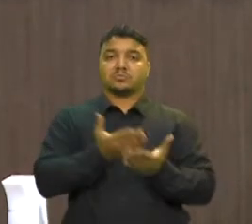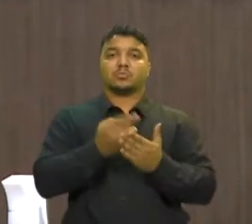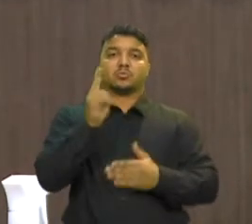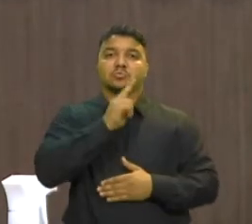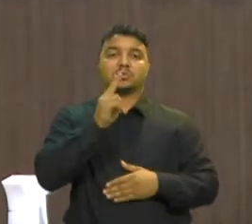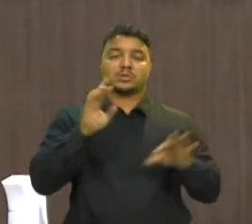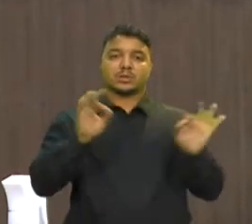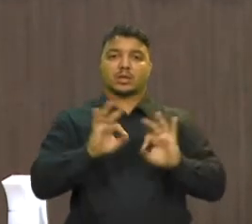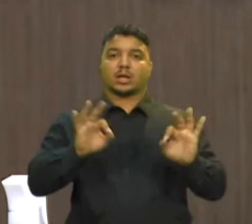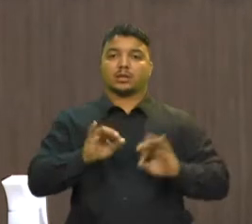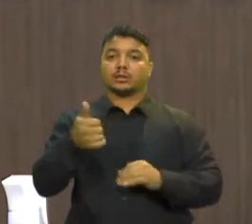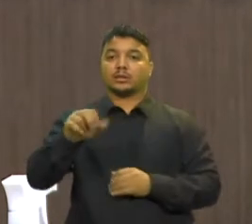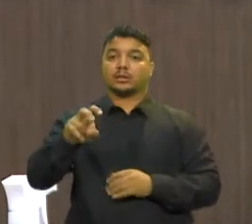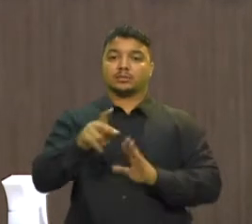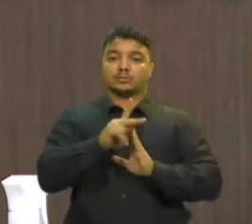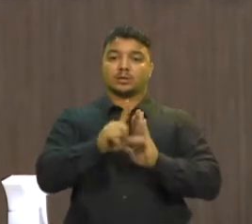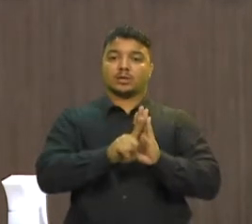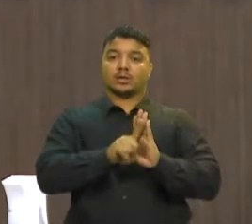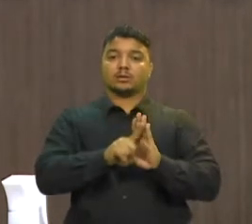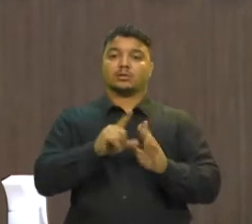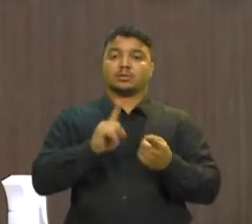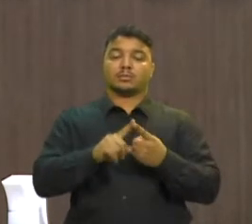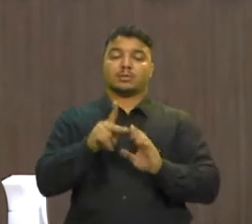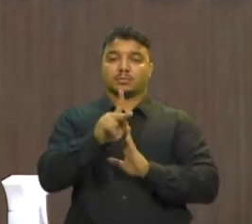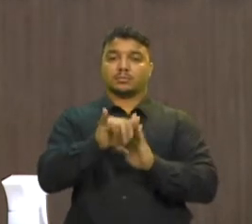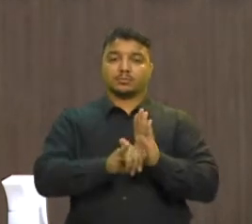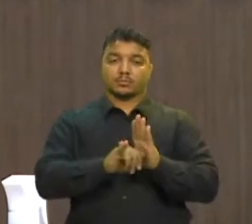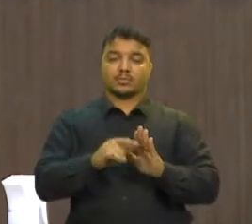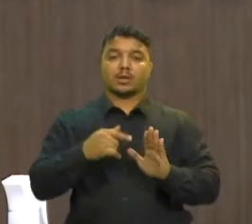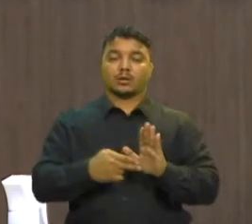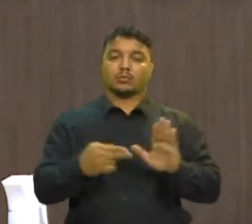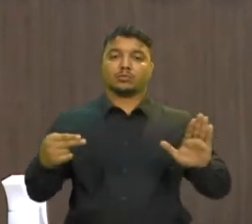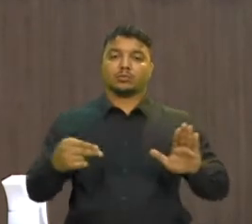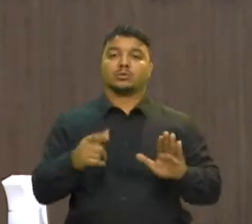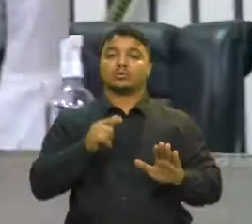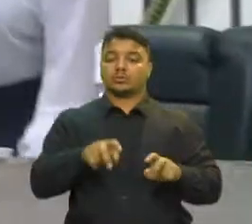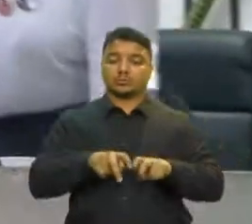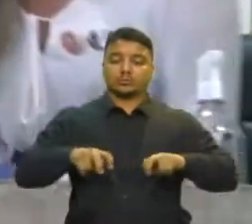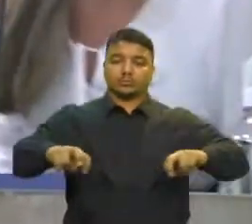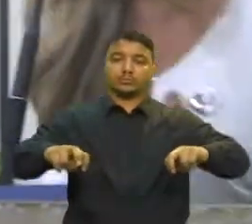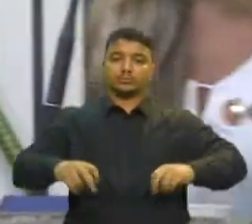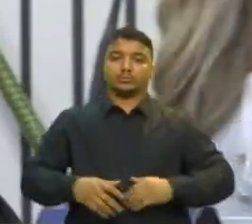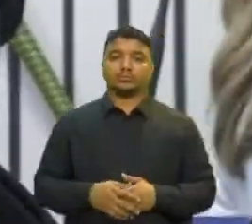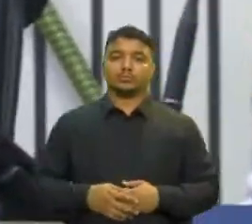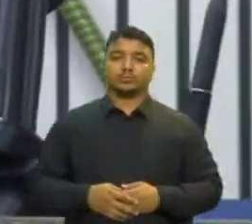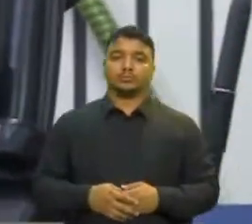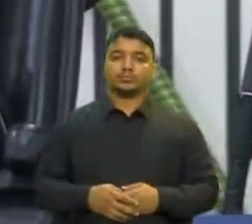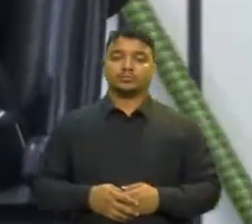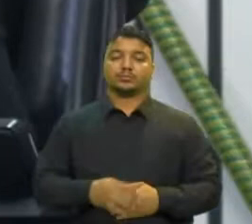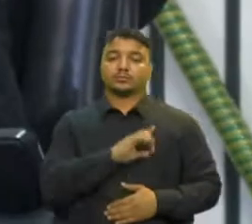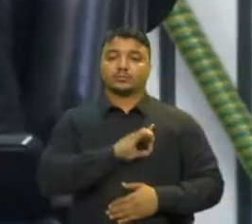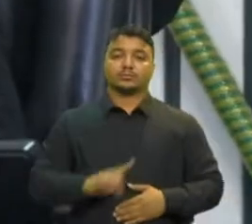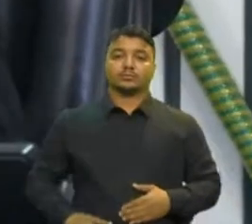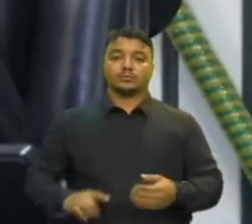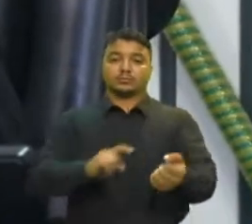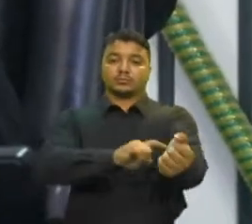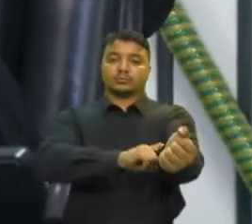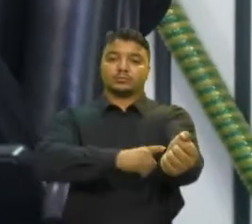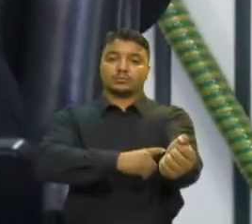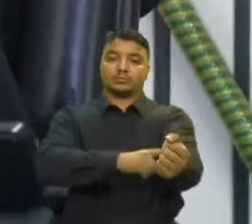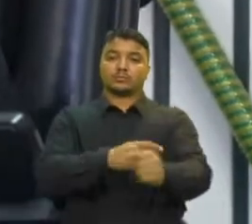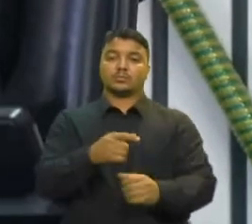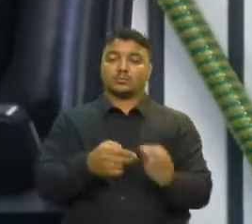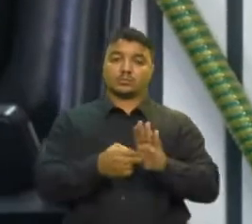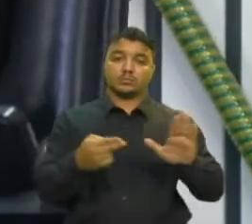15 projetos de lei e de indicação de autoria de parlamentares O deputado Helmano Freitas é autor do